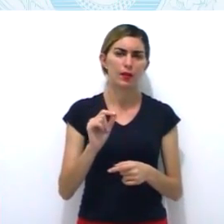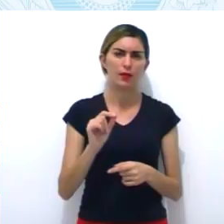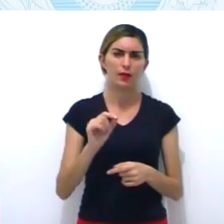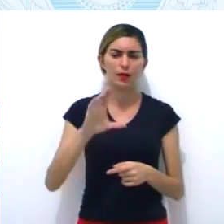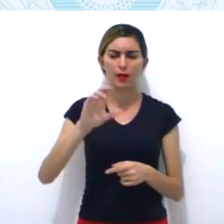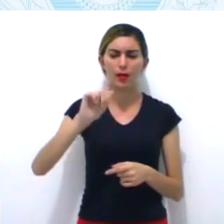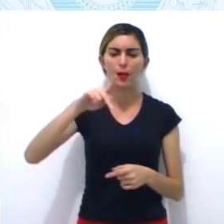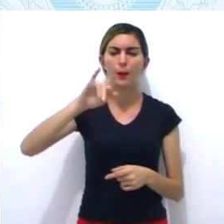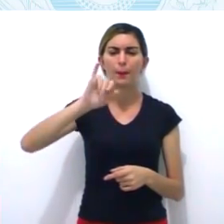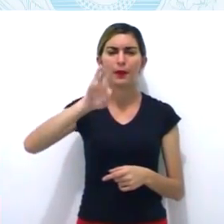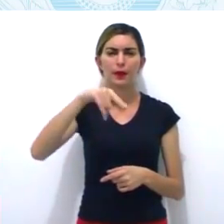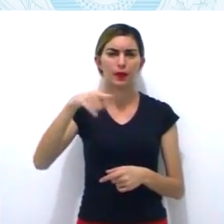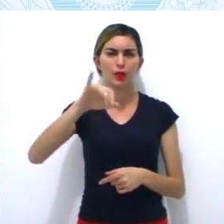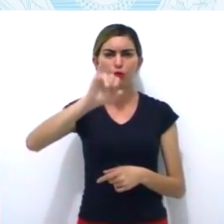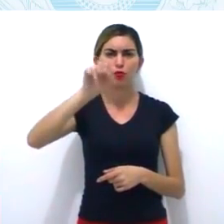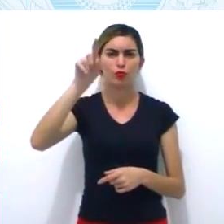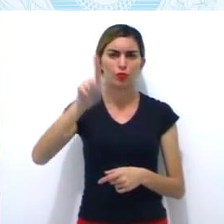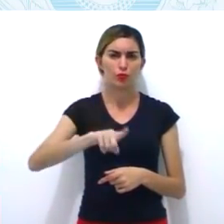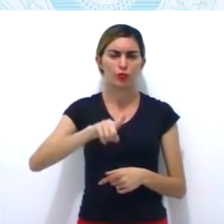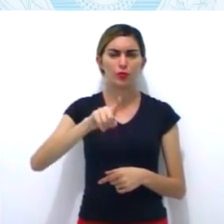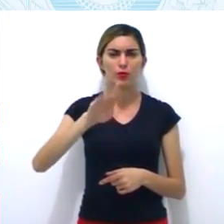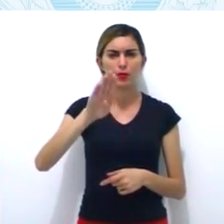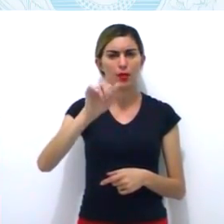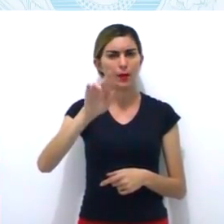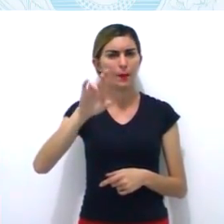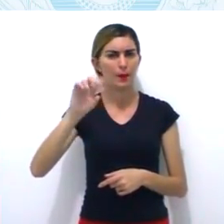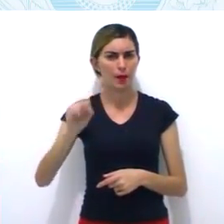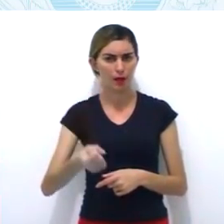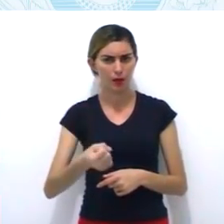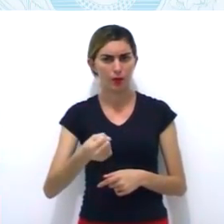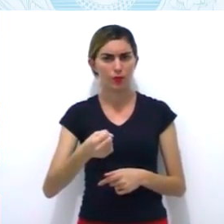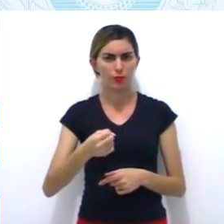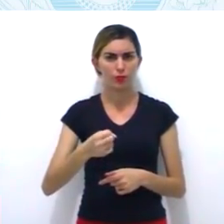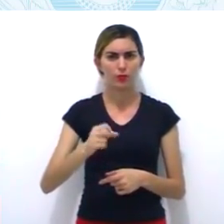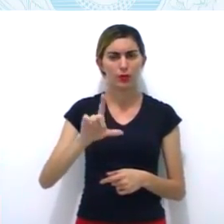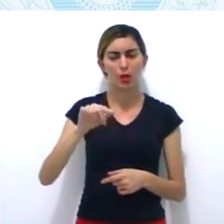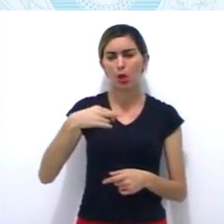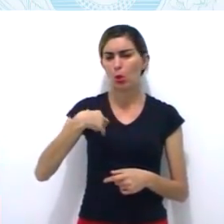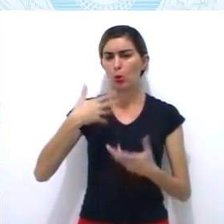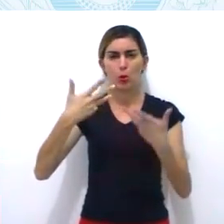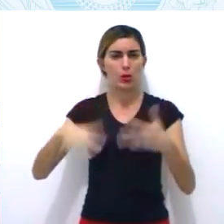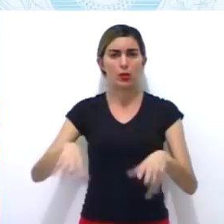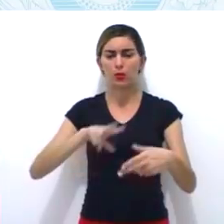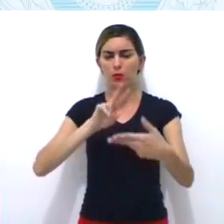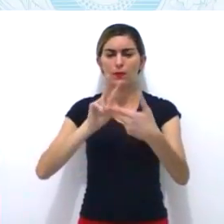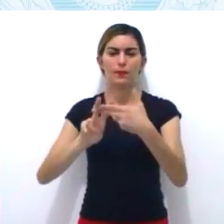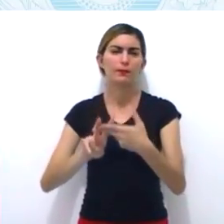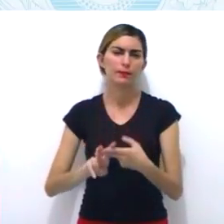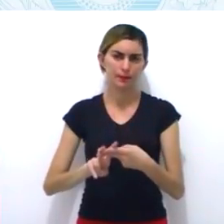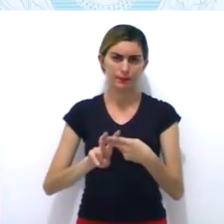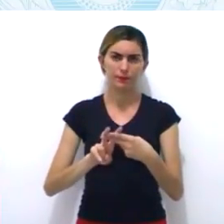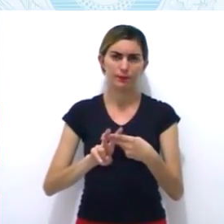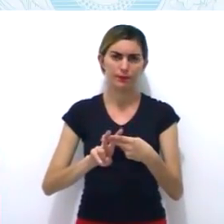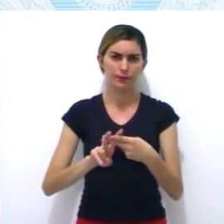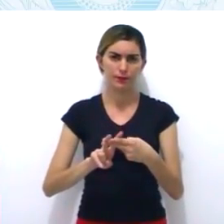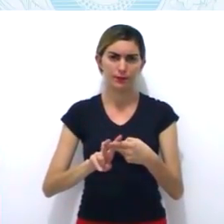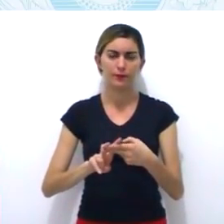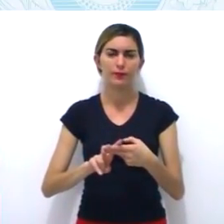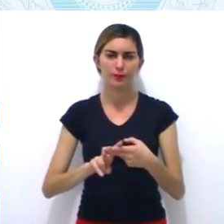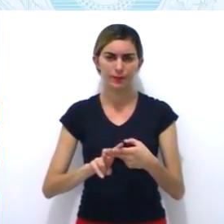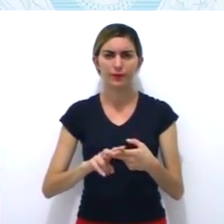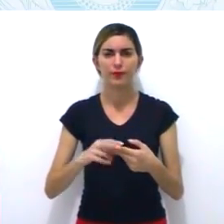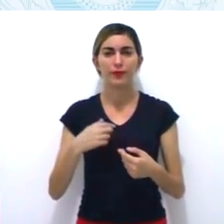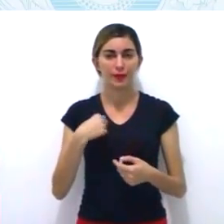realizado pelo brigadeiro. Então, isso aí vocês só vão ver na hora do professor Claudio, Então, gravem isso aí, pessoal, gravem. Então, em